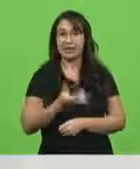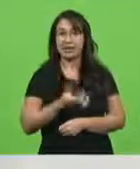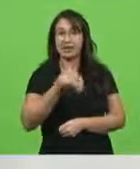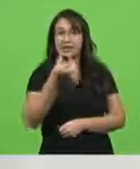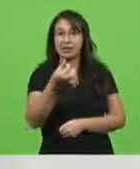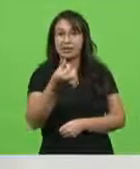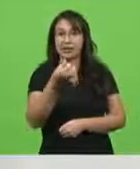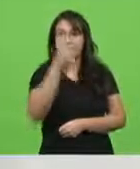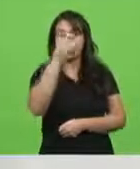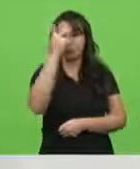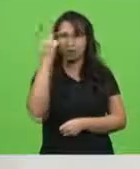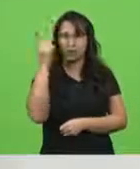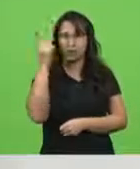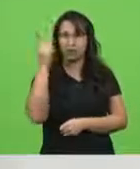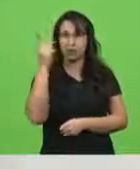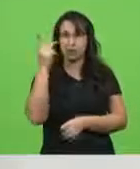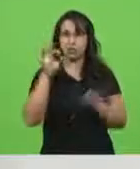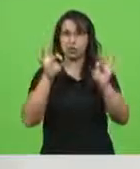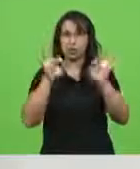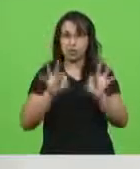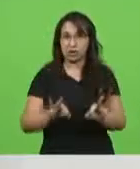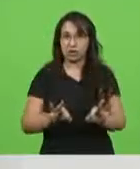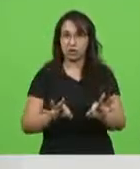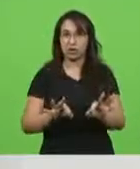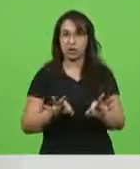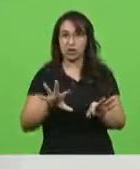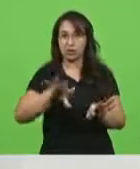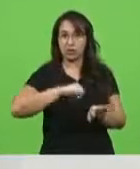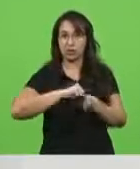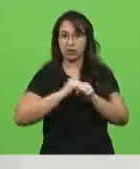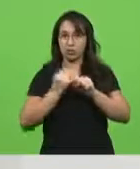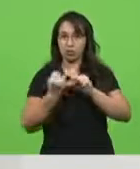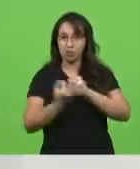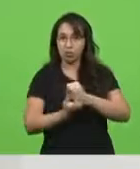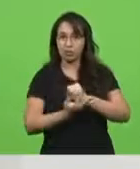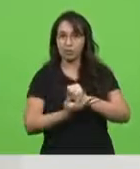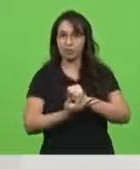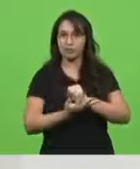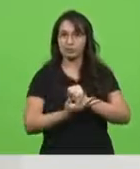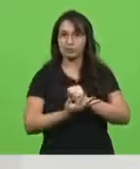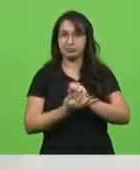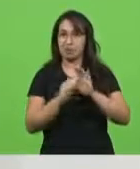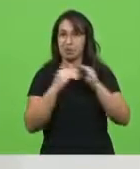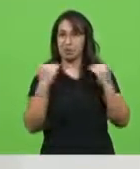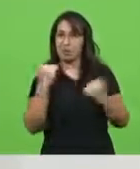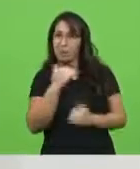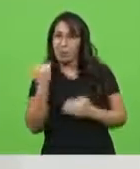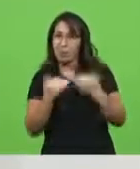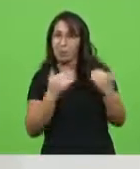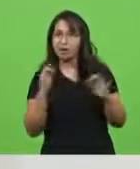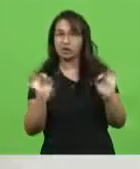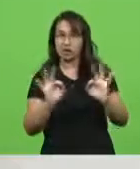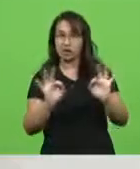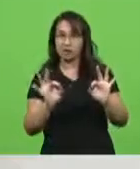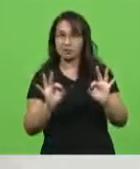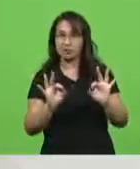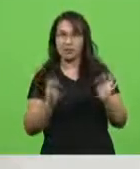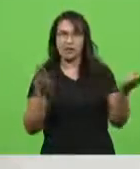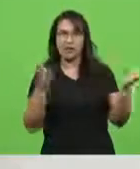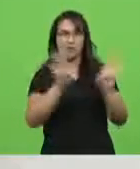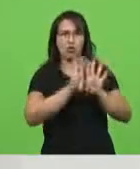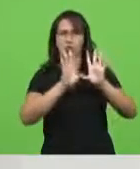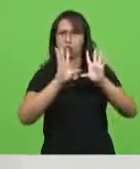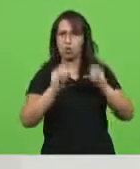Seis. Não tínhamos nenhuma morte. Fecharam tudo, dizendo que iam preparar.